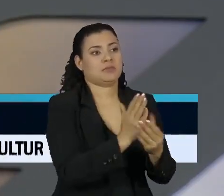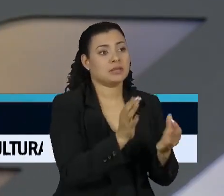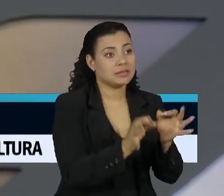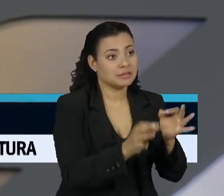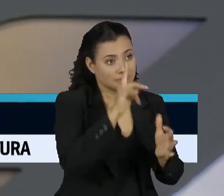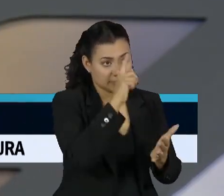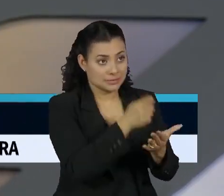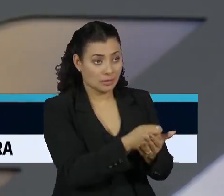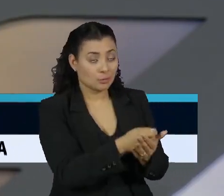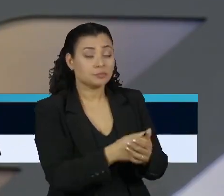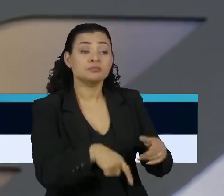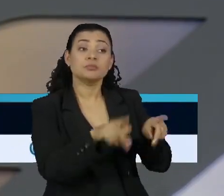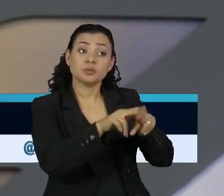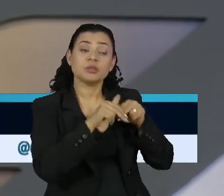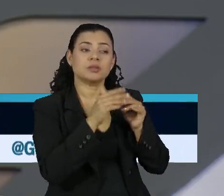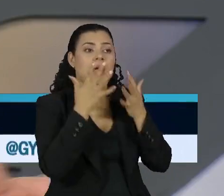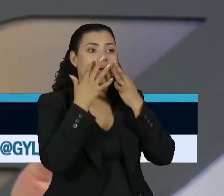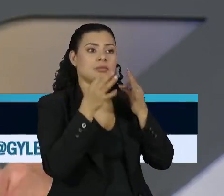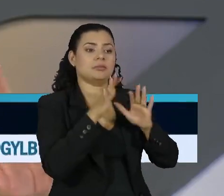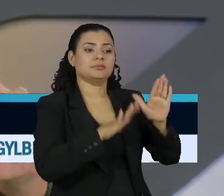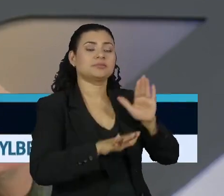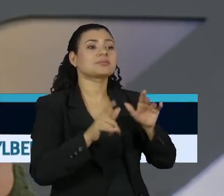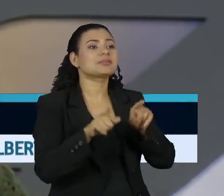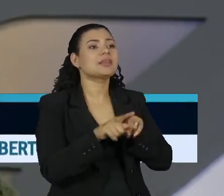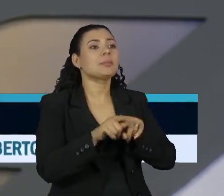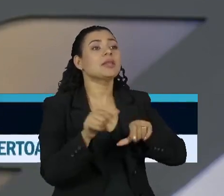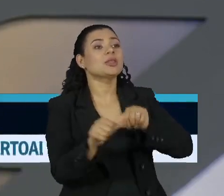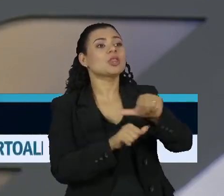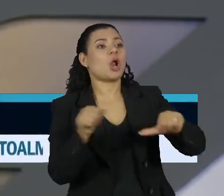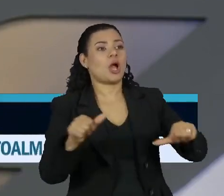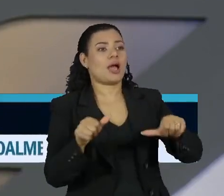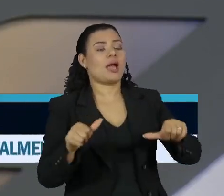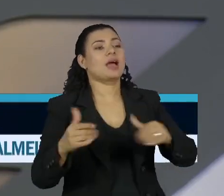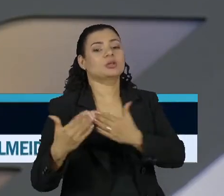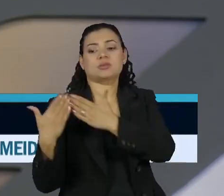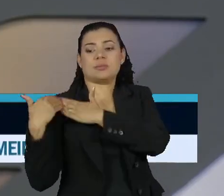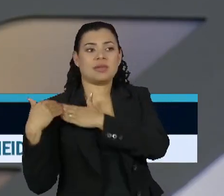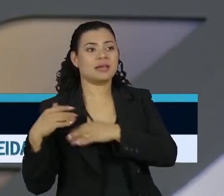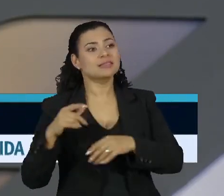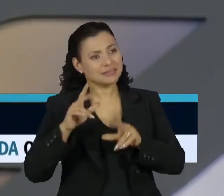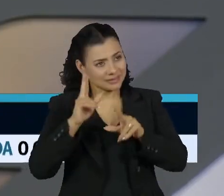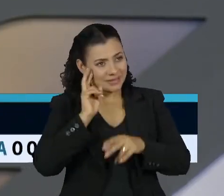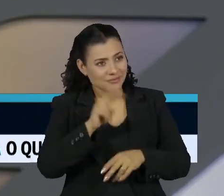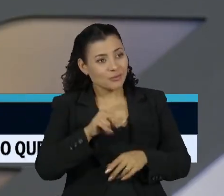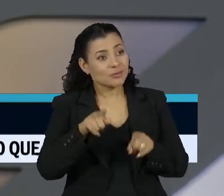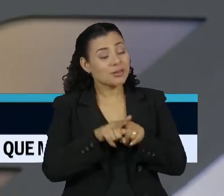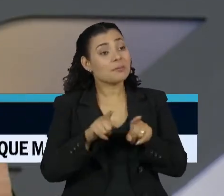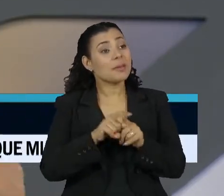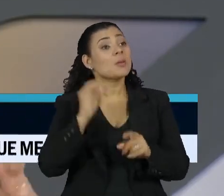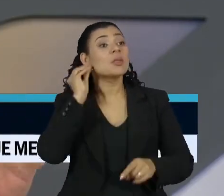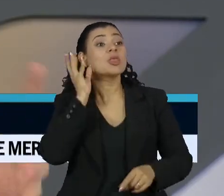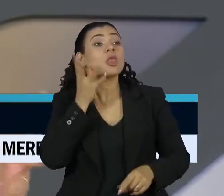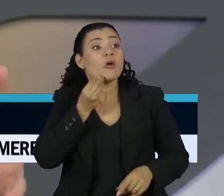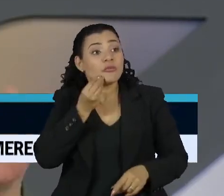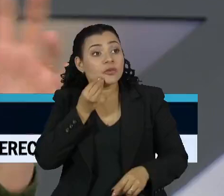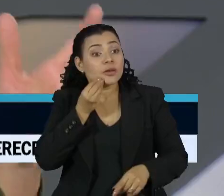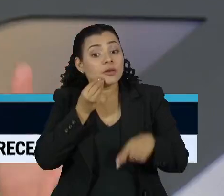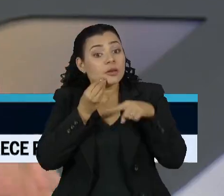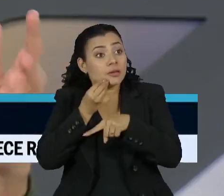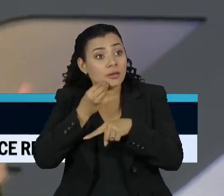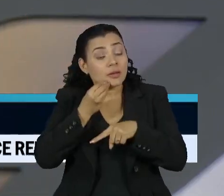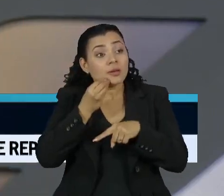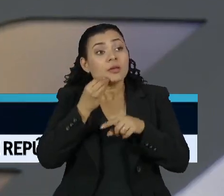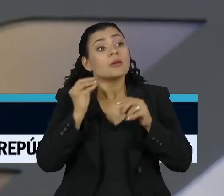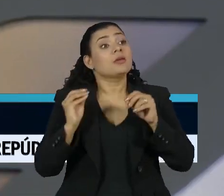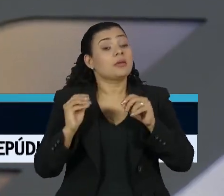inclusive em relação à troca das câmaras, o ministro Toffoli, de uma certa forma, o